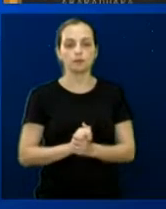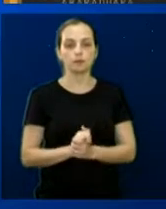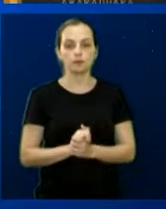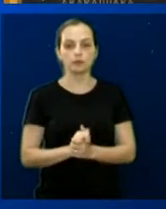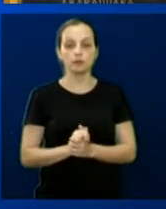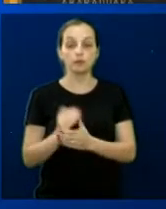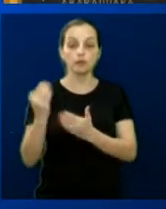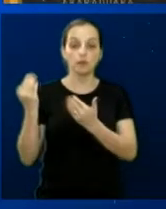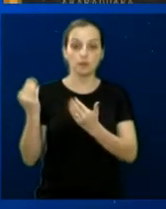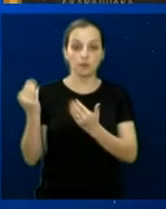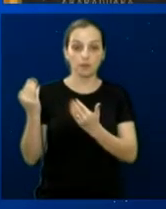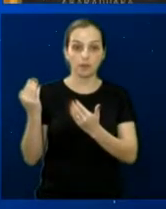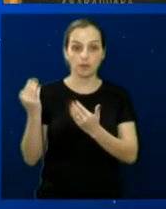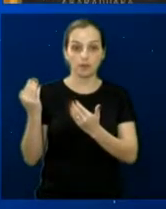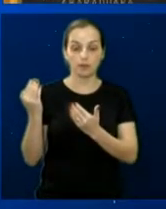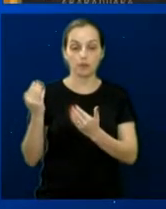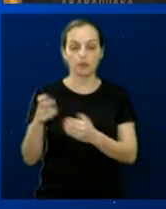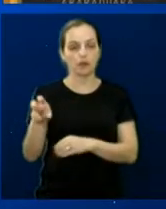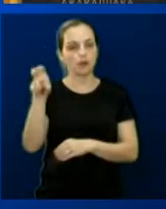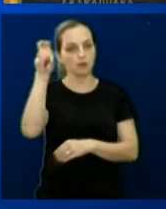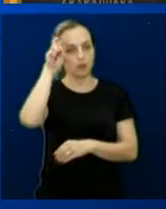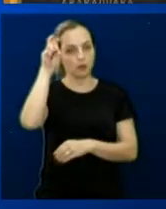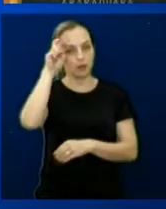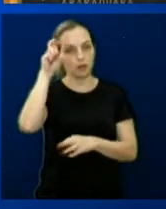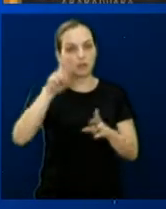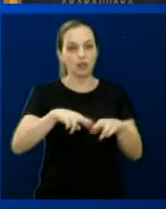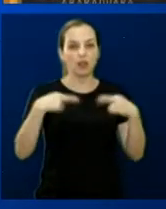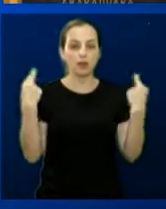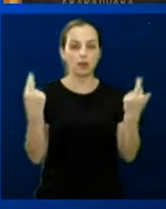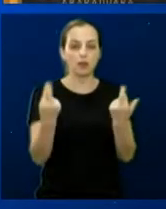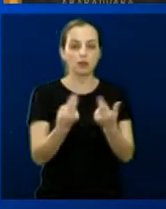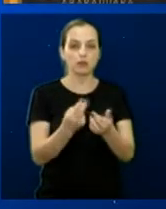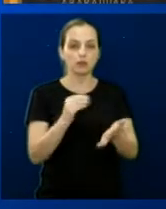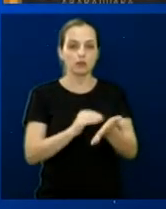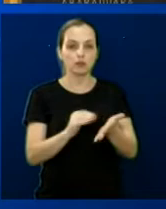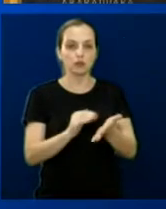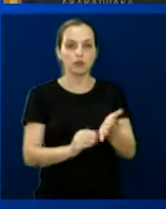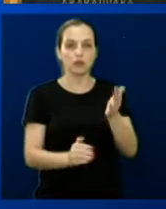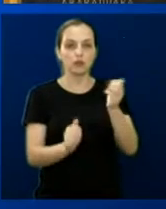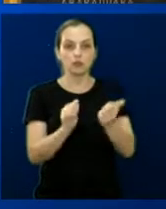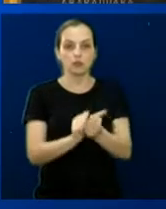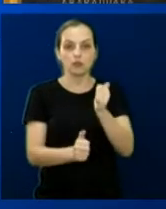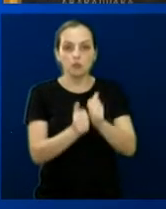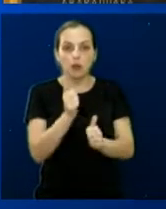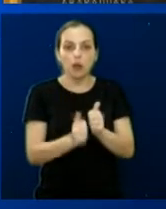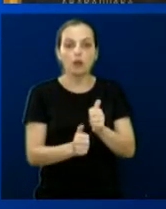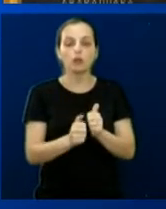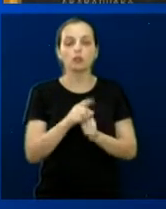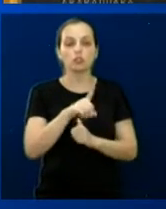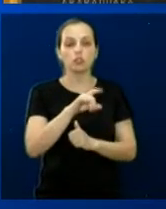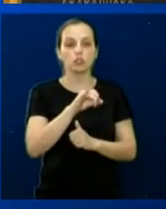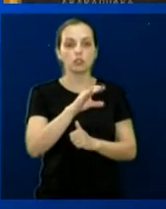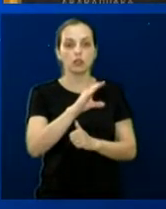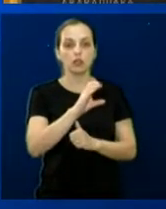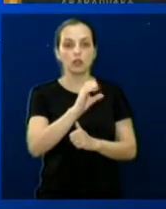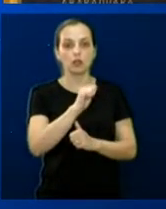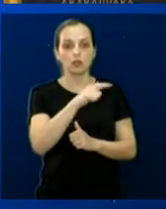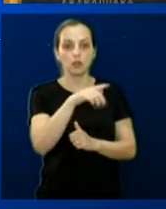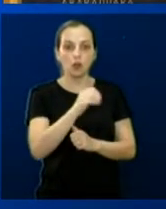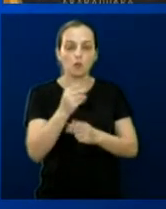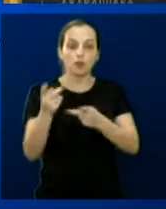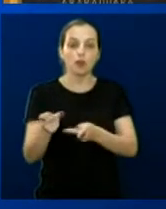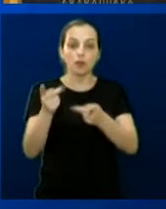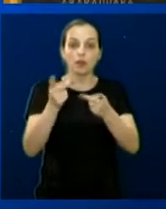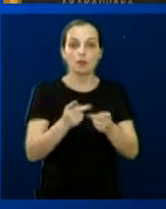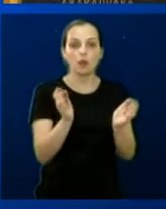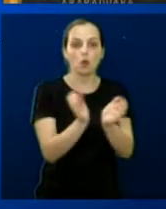próximo slide. Também na quinta-feira, nós nos reunimos com o secretário de Esportes, o Dicão. Eu trouxe para vocês, na semana passada, que eu recebi a equipe de